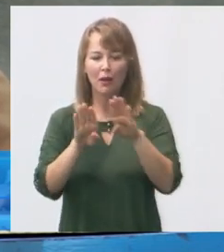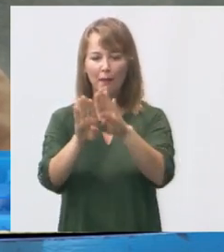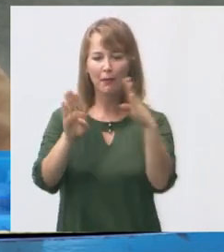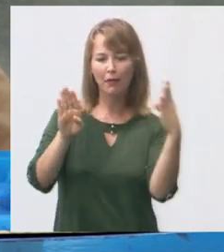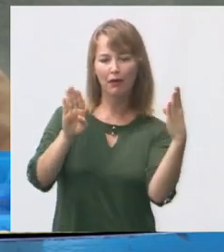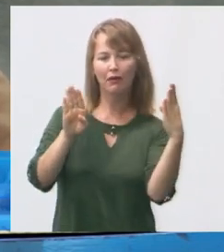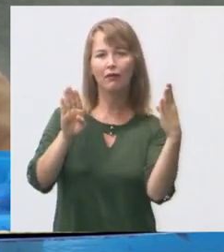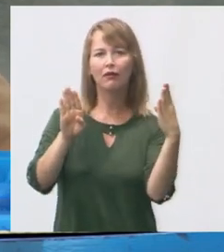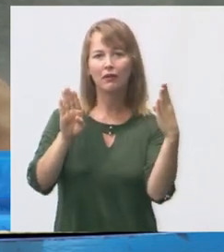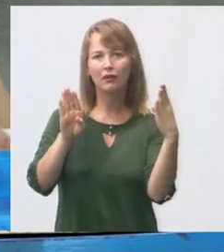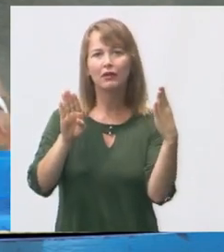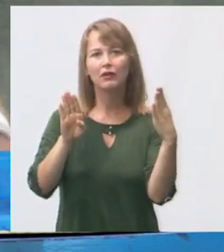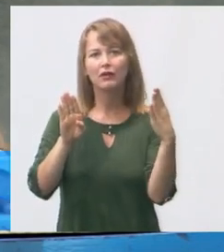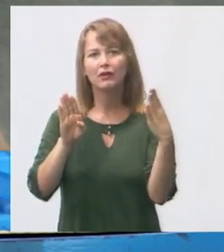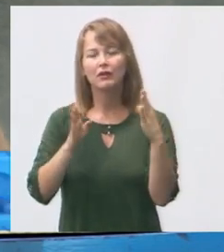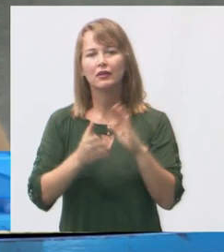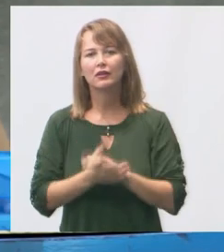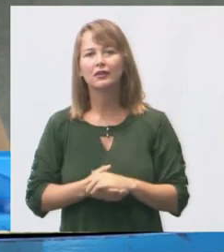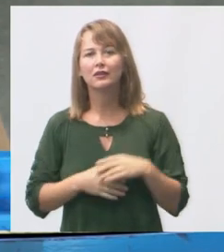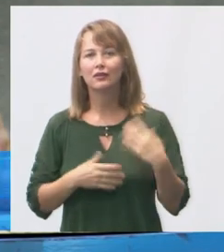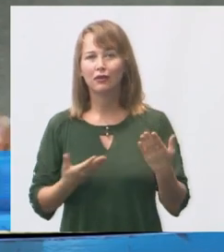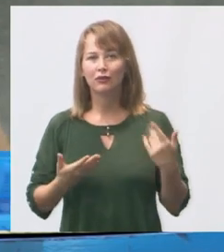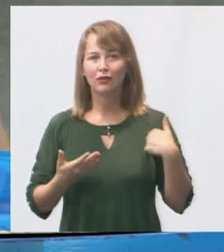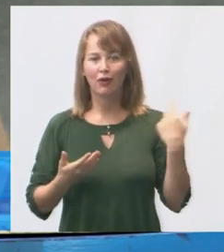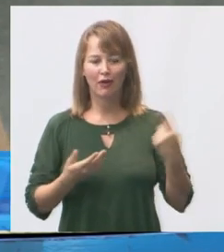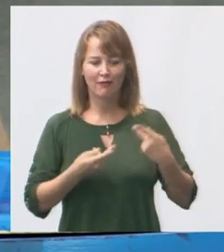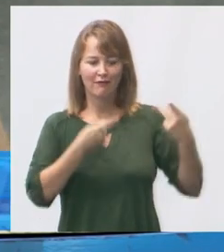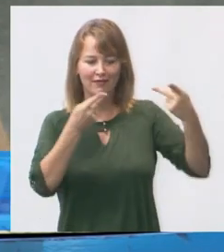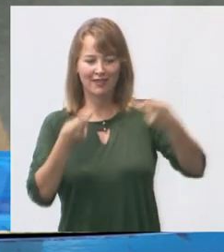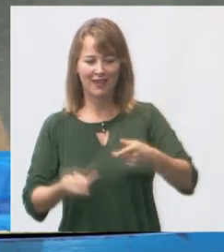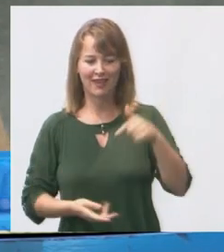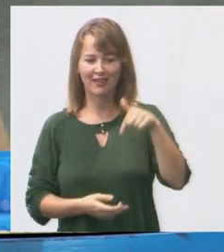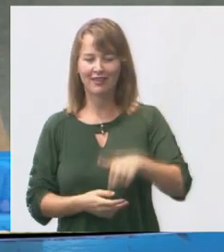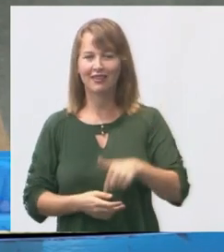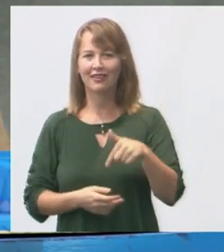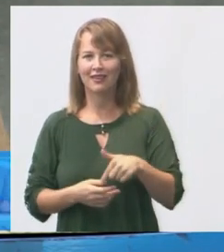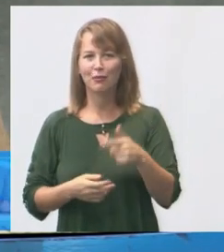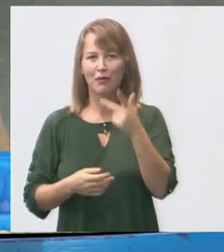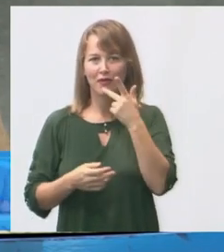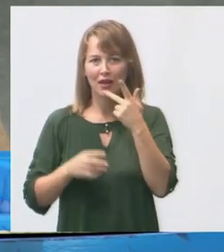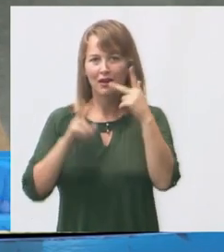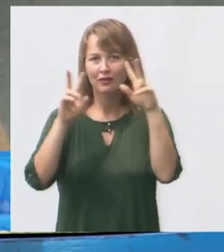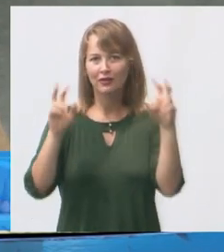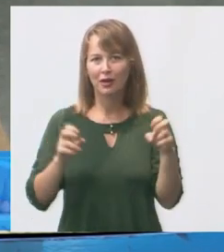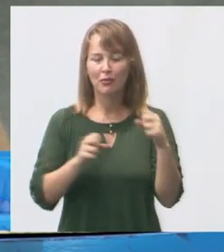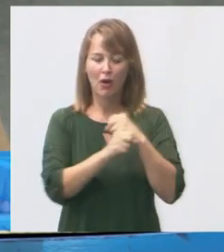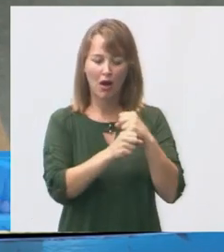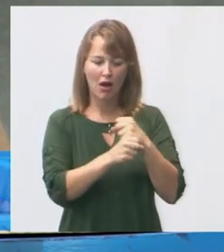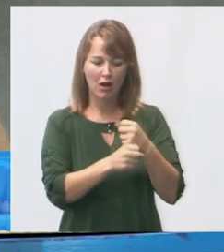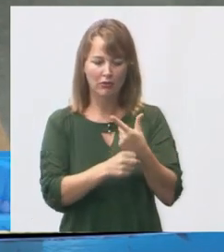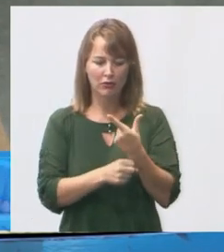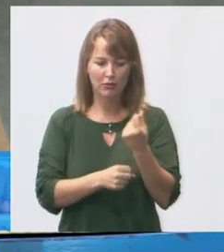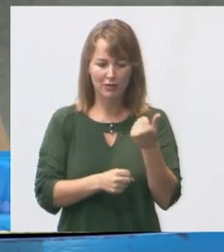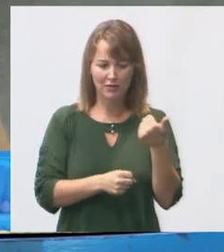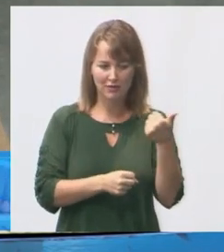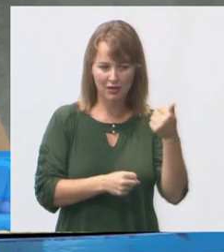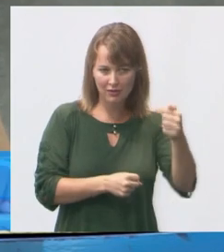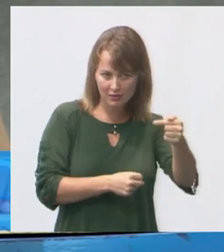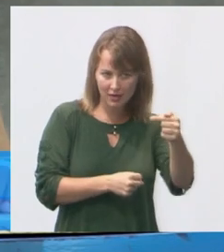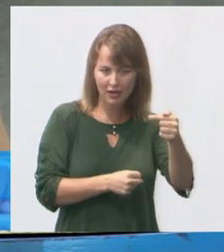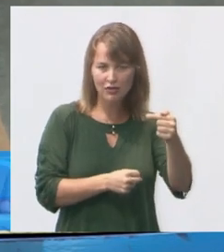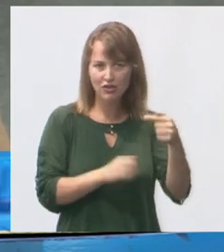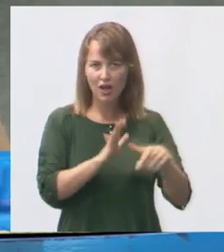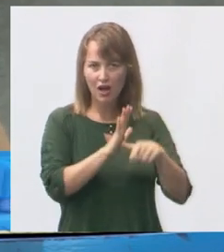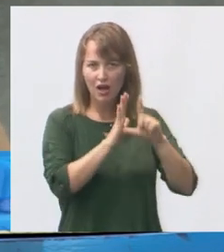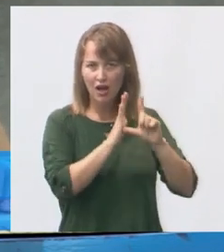Então, é o seguinte, nós viemos aqui para tratar dessa questão. Desde 2017, nós estamos, bem antes de